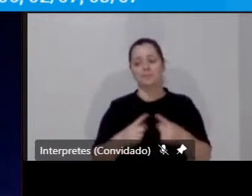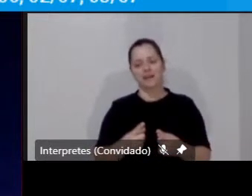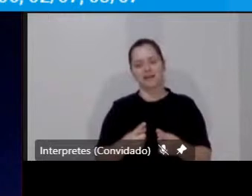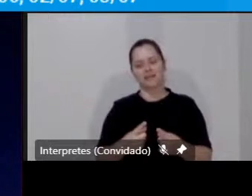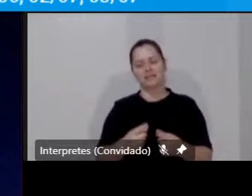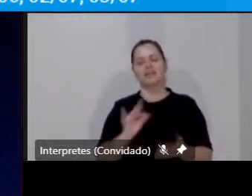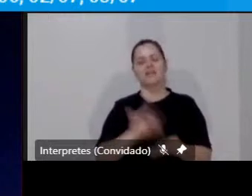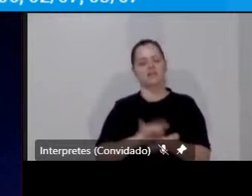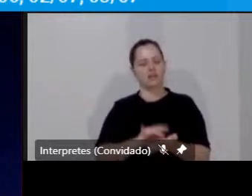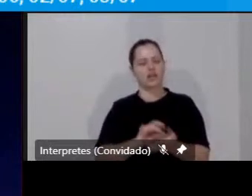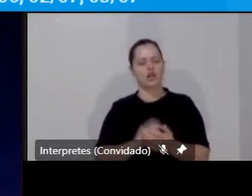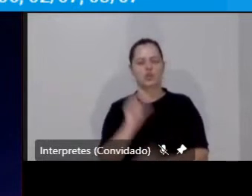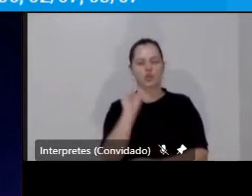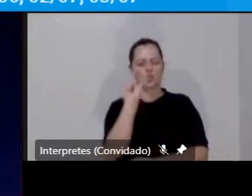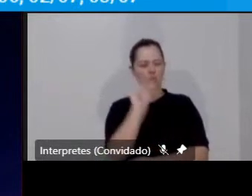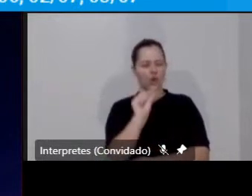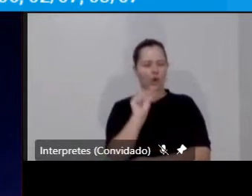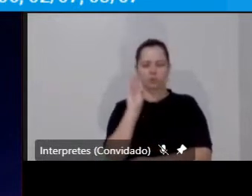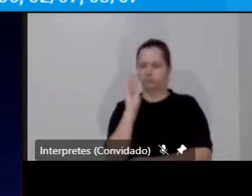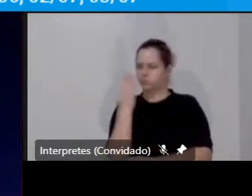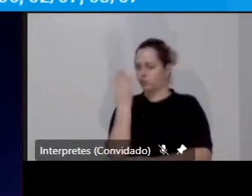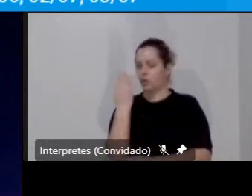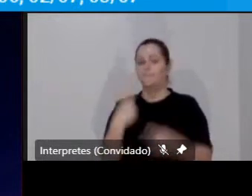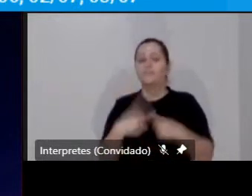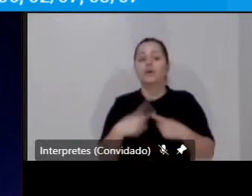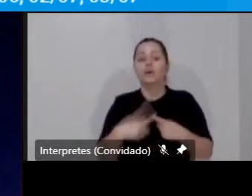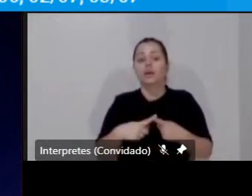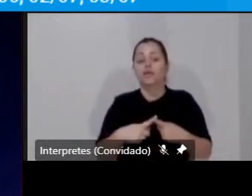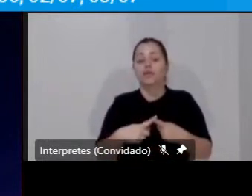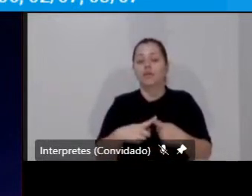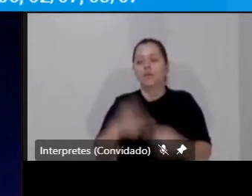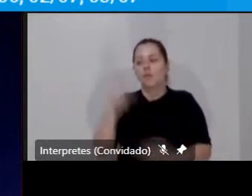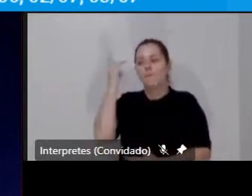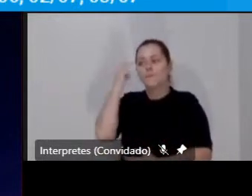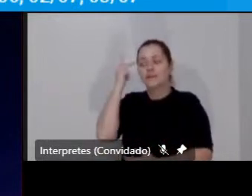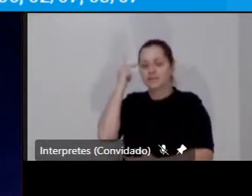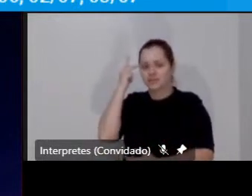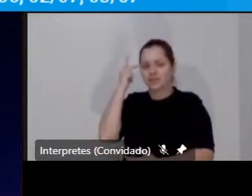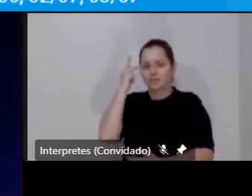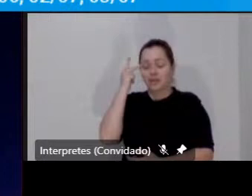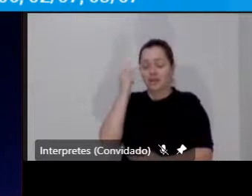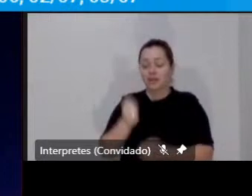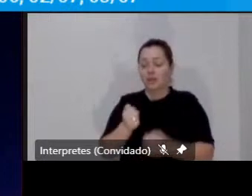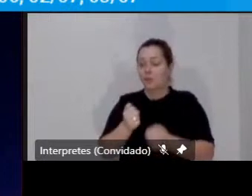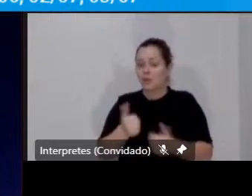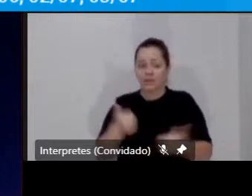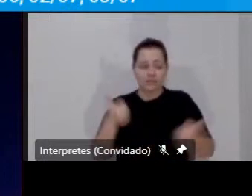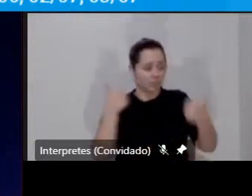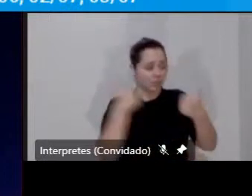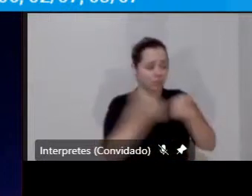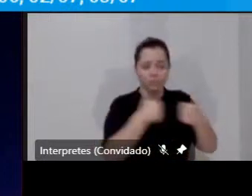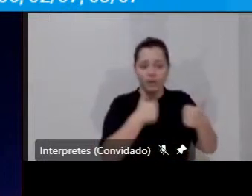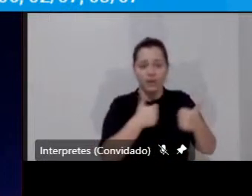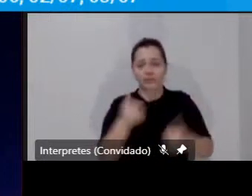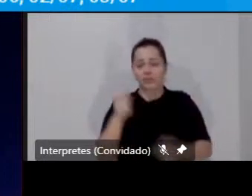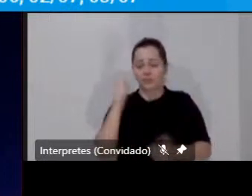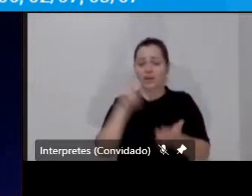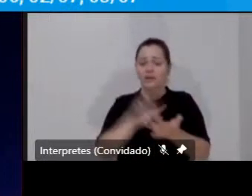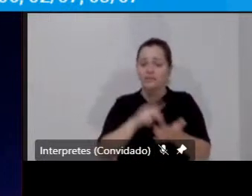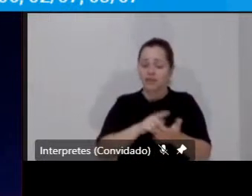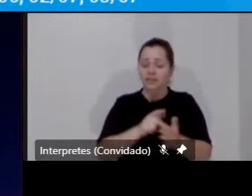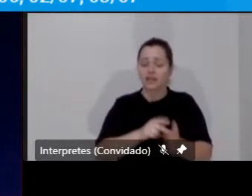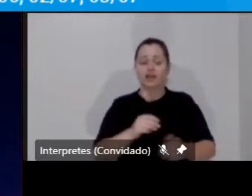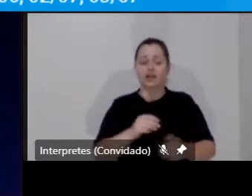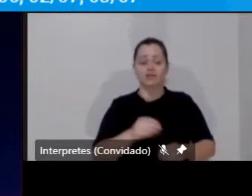esse planejamento é quase que incompatível com a lógica da mobilidade,